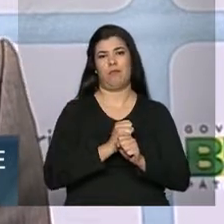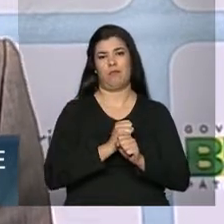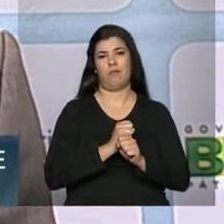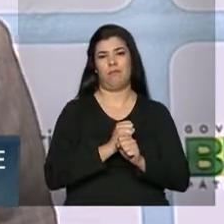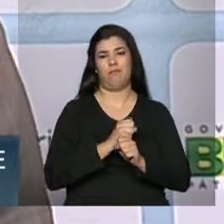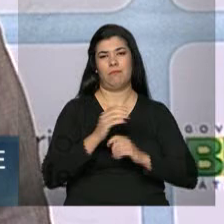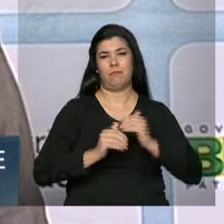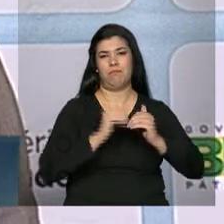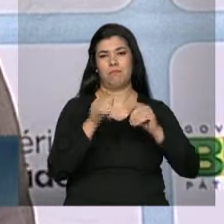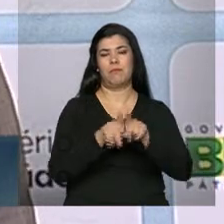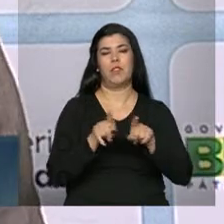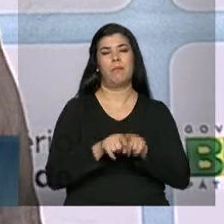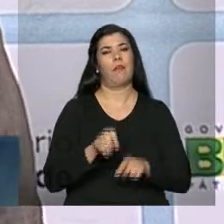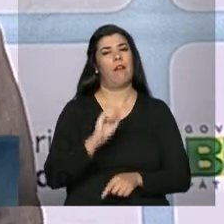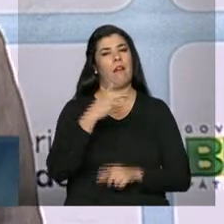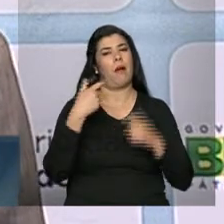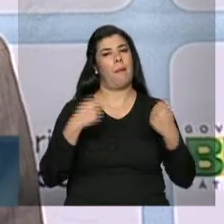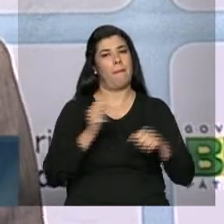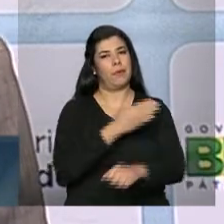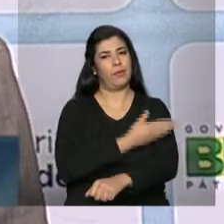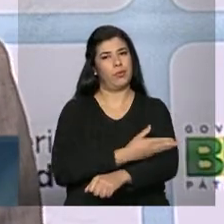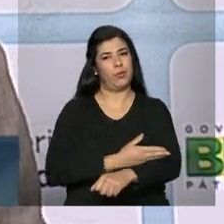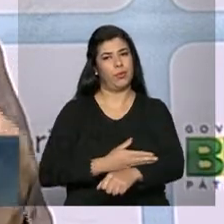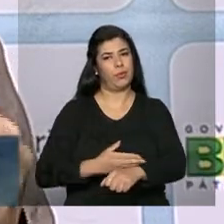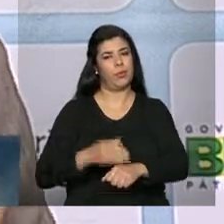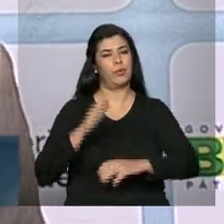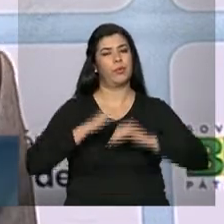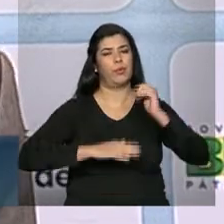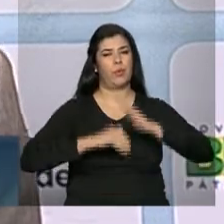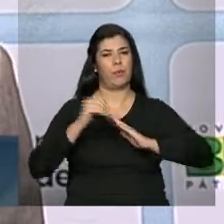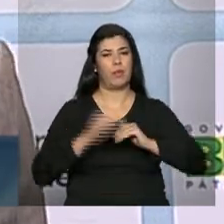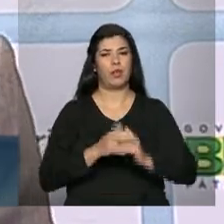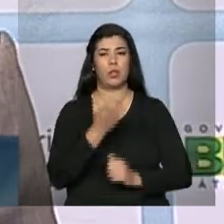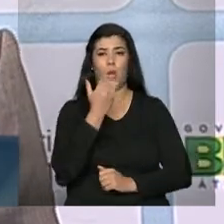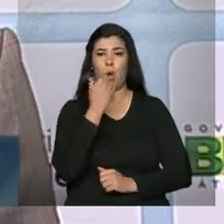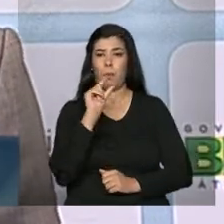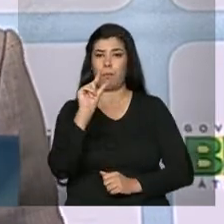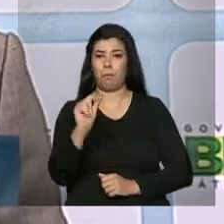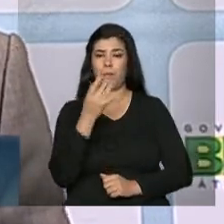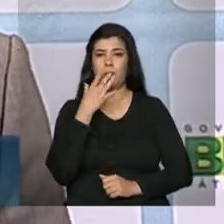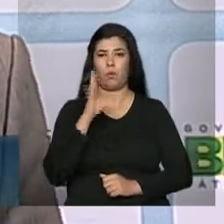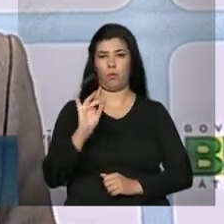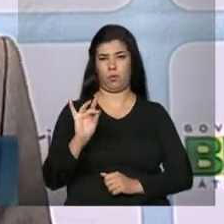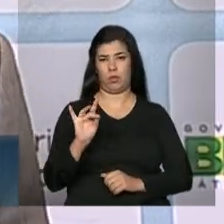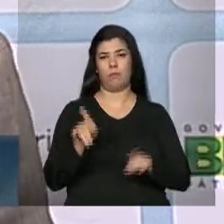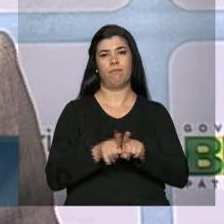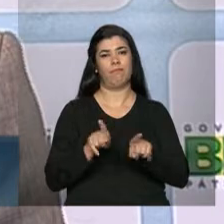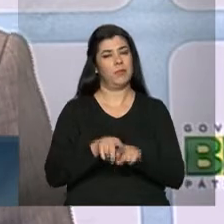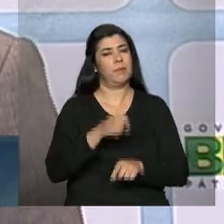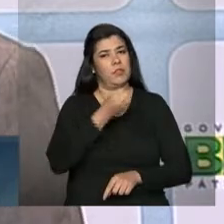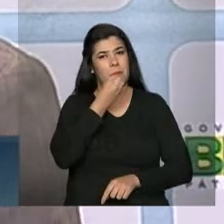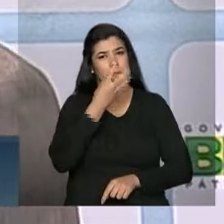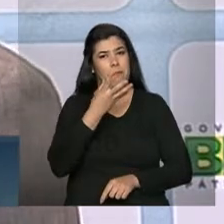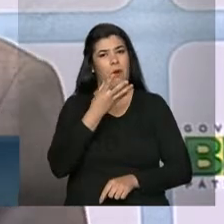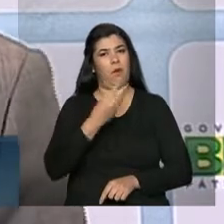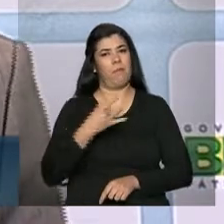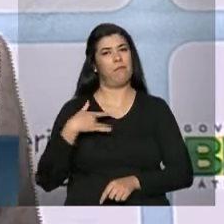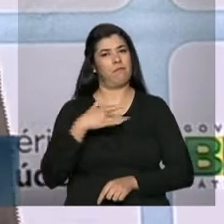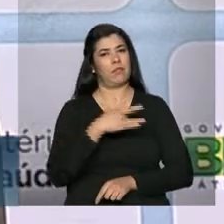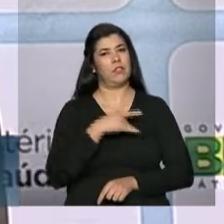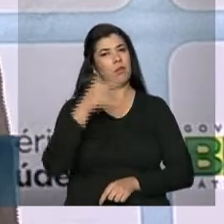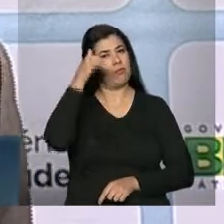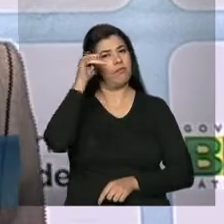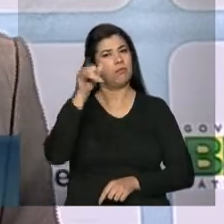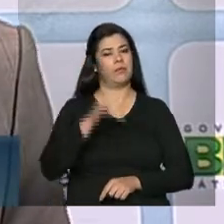fazer. Claro que precisa acostumar o hábito alimentar com menos sal, mas que faz muito bem para a saúde. Ministro, foi uma